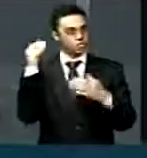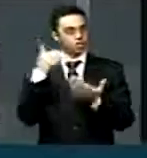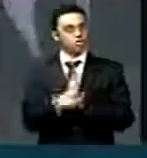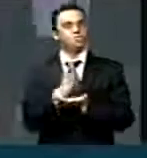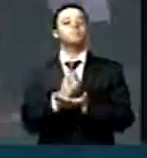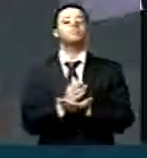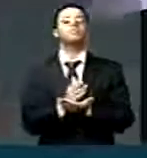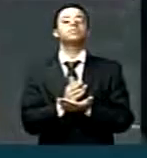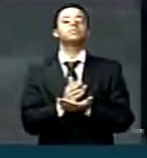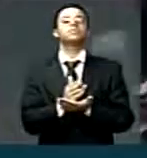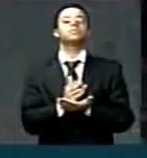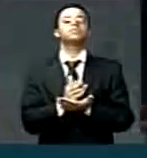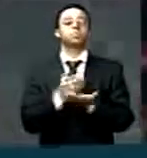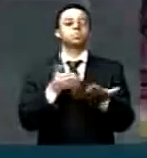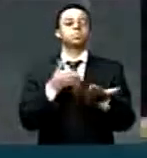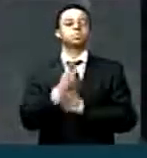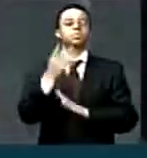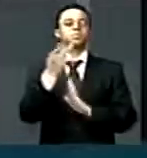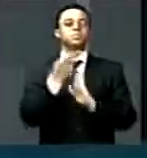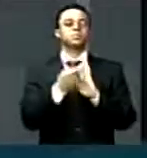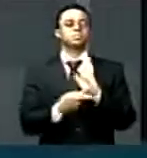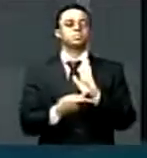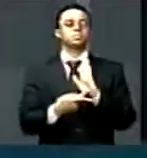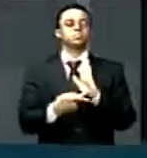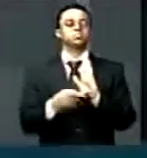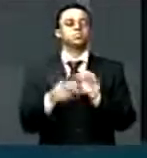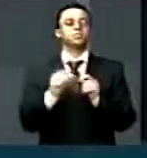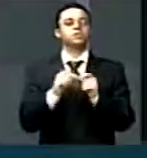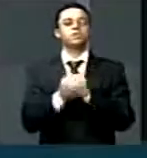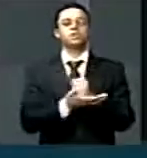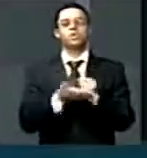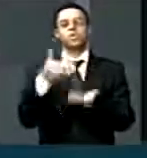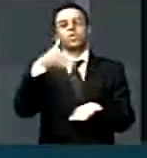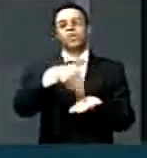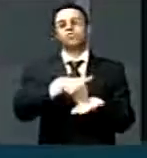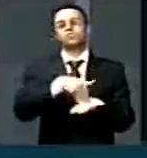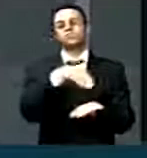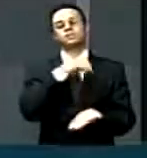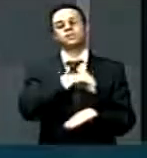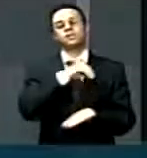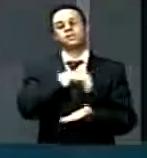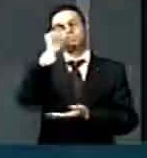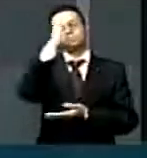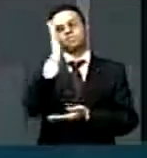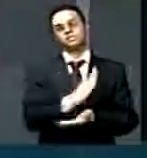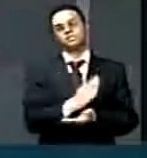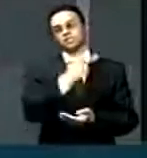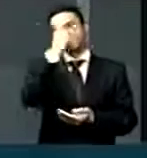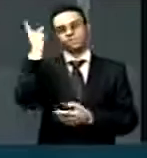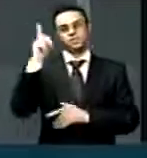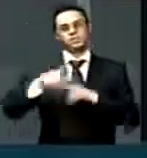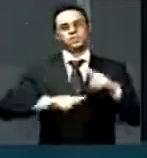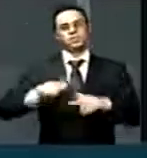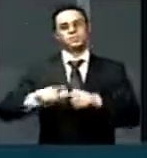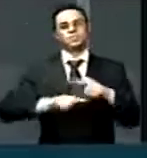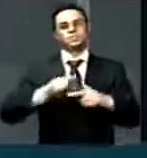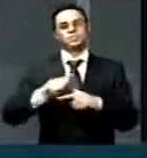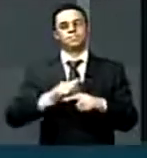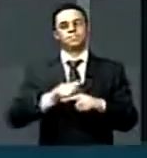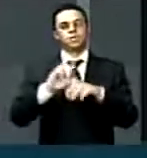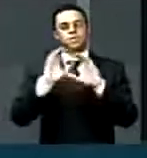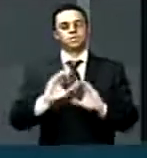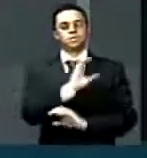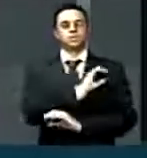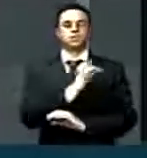do projeto que estabelece o piso salarial nacional dos agentes comunitários